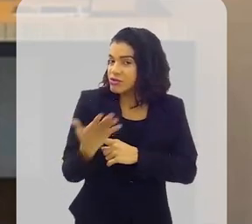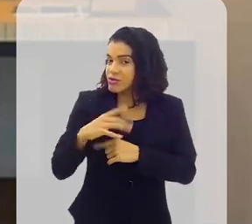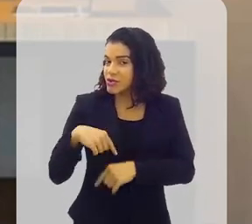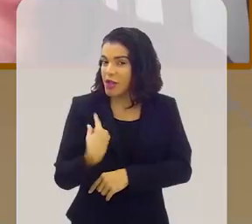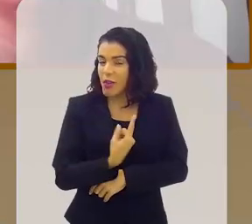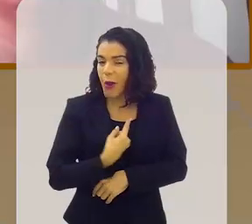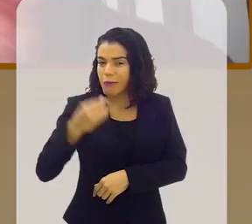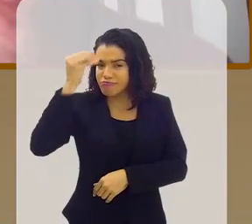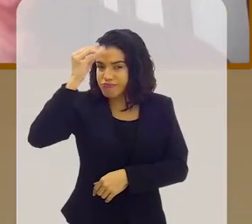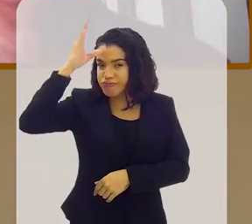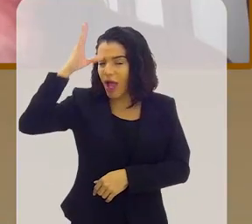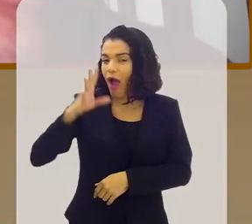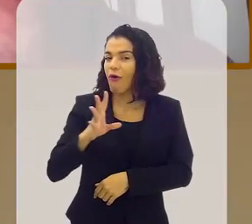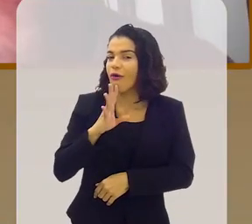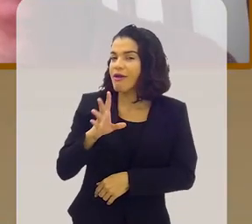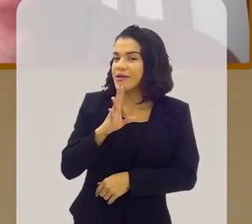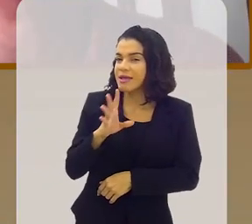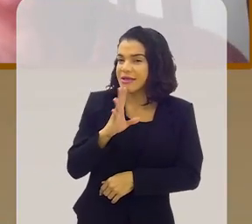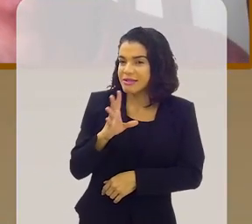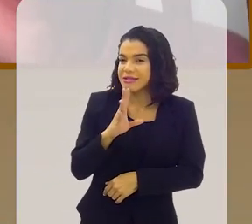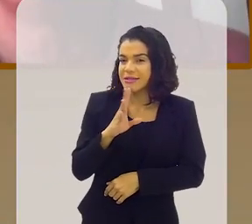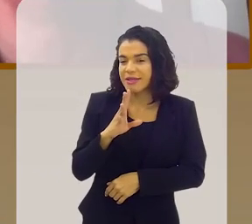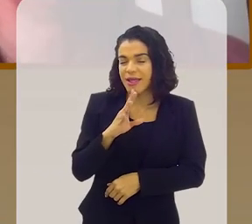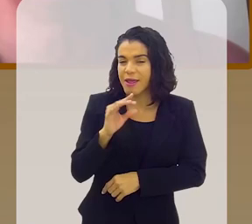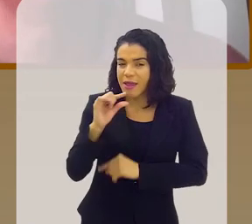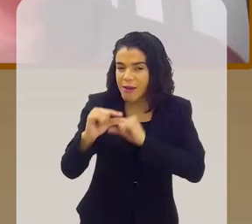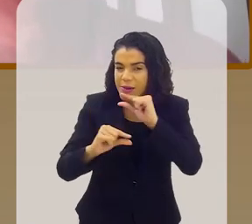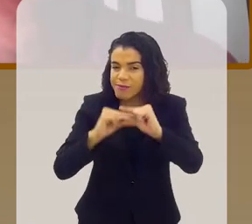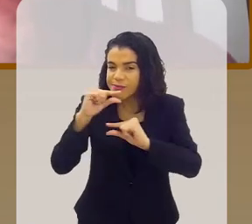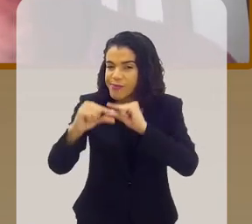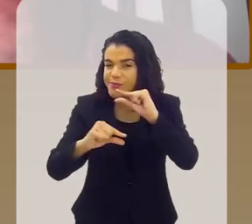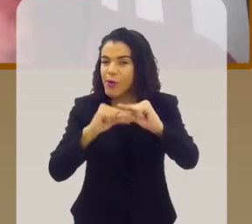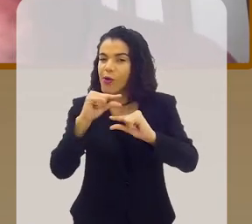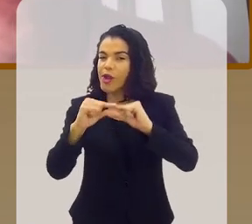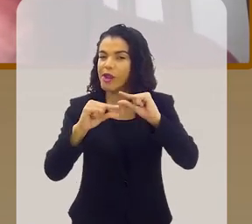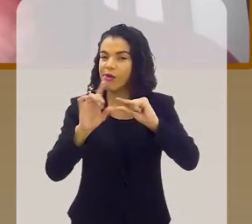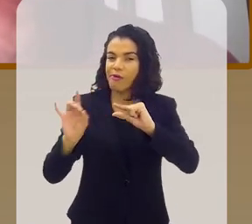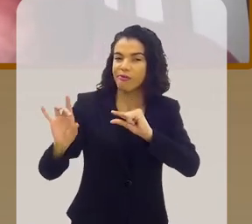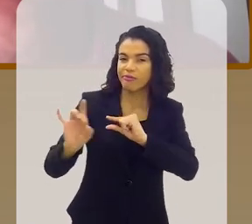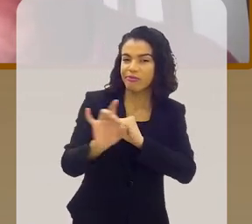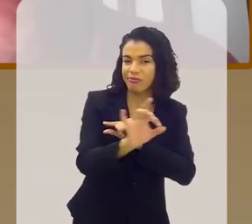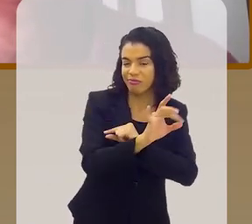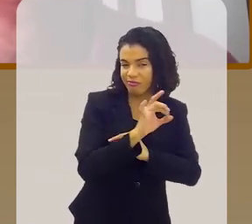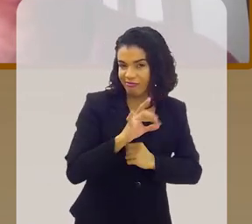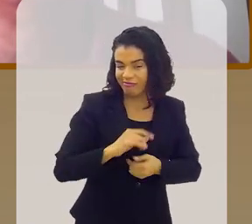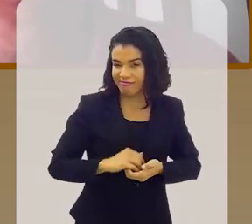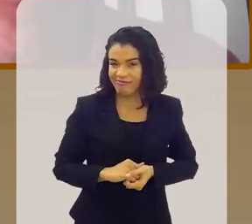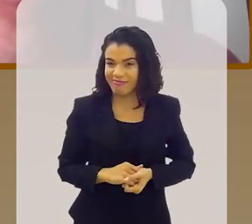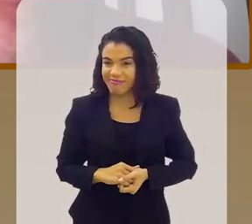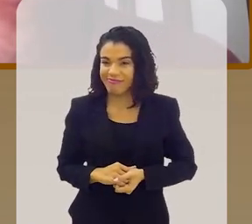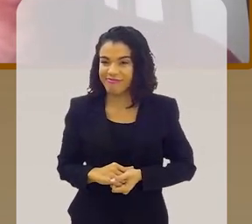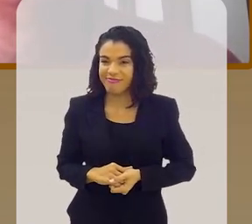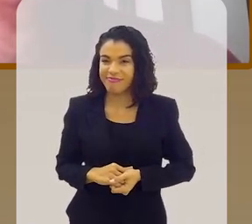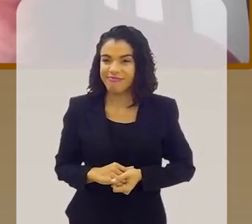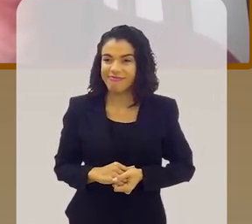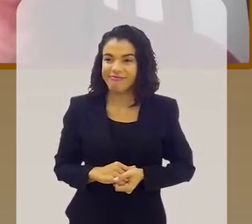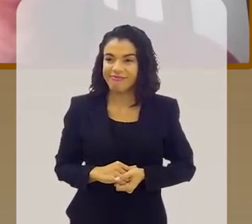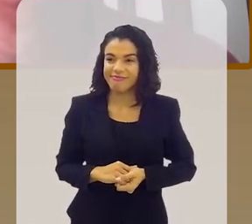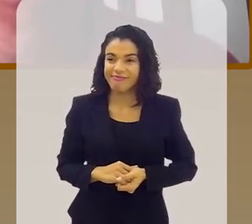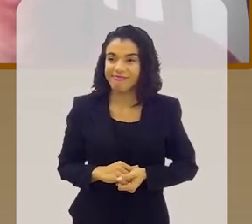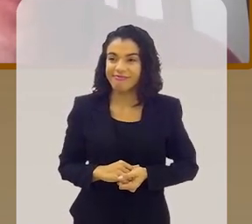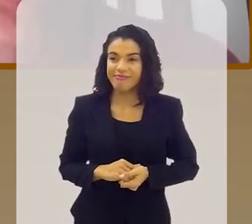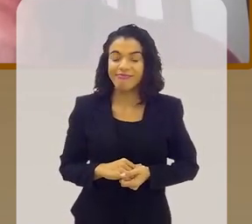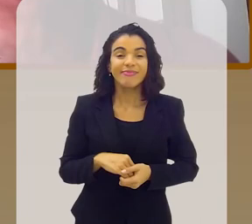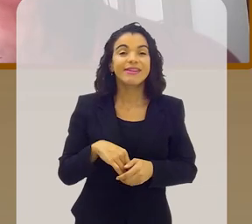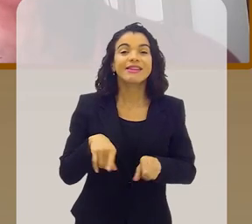nós, né? Conhecermos também um pouquinho de todas essas trajetórias, né?